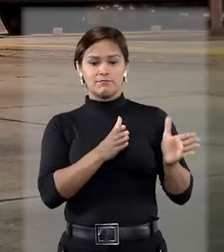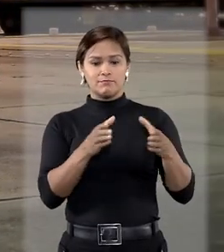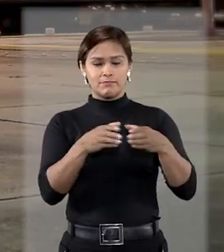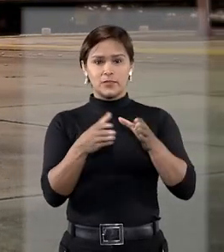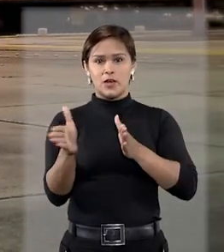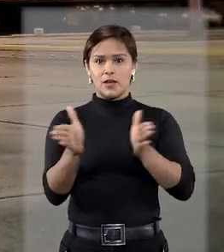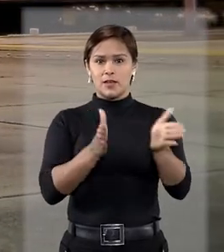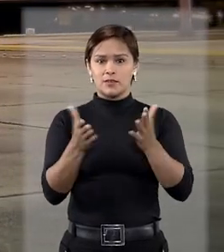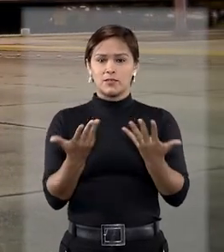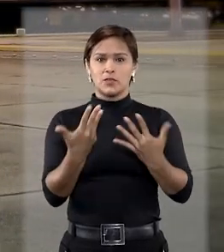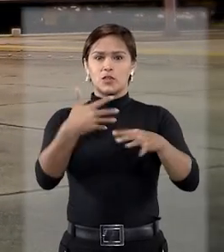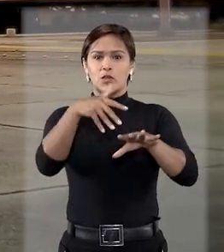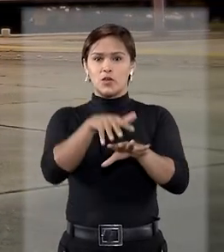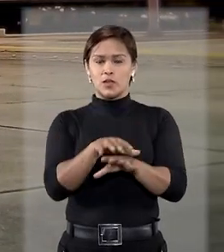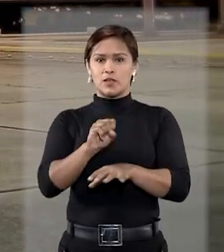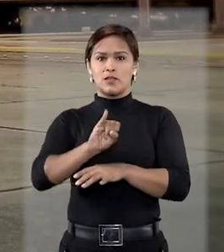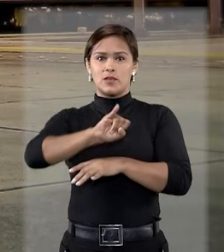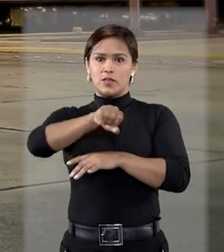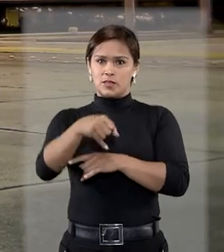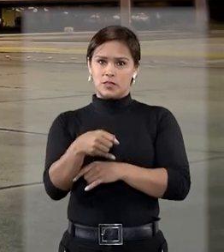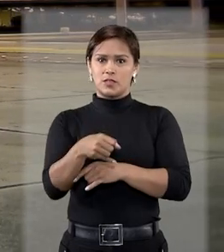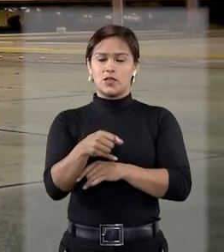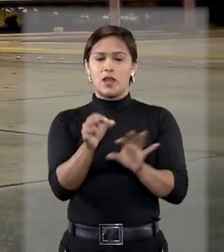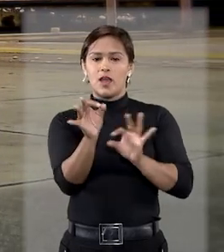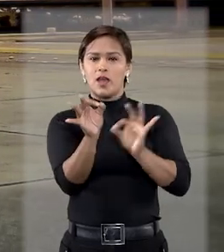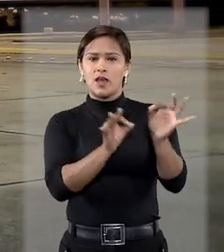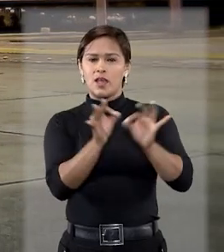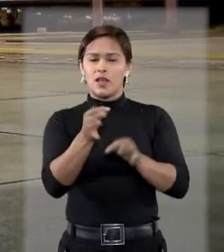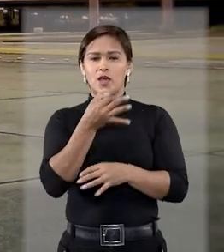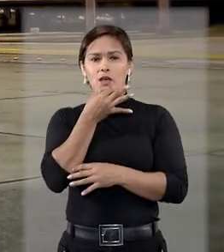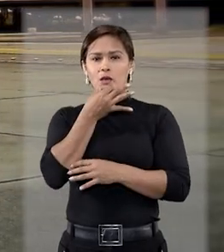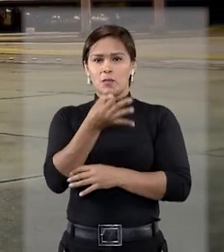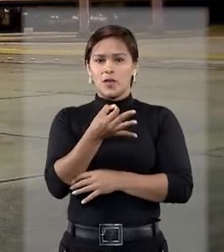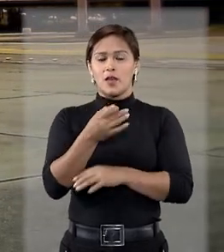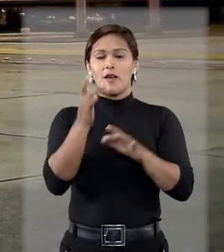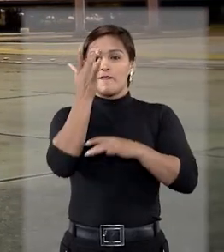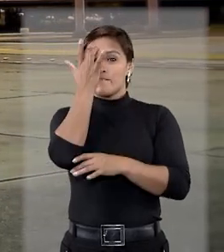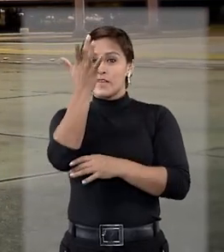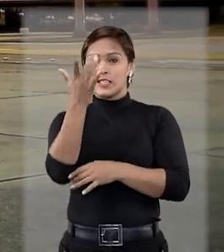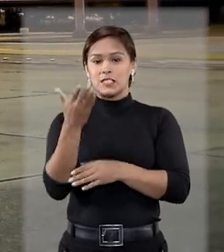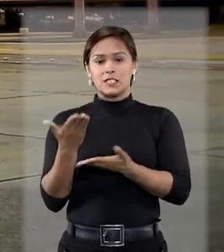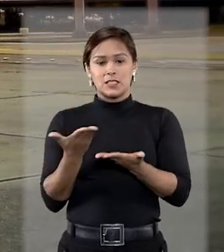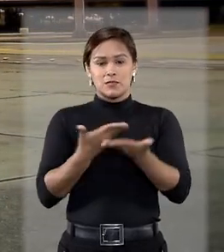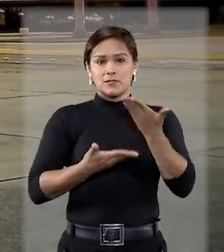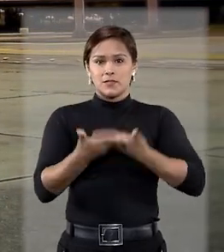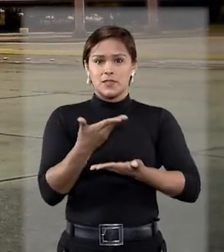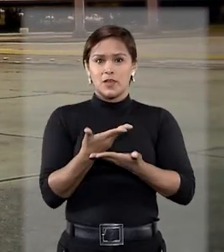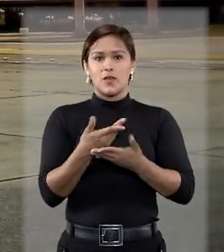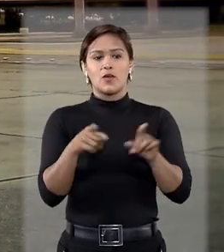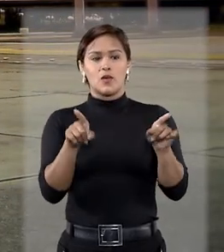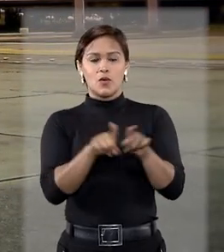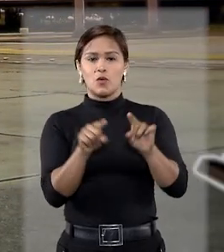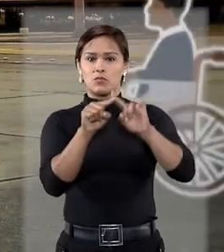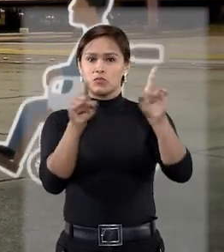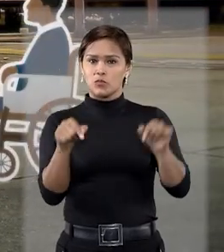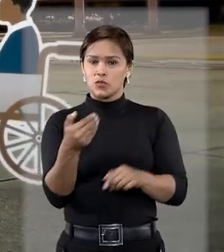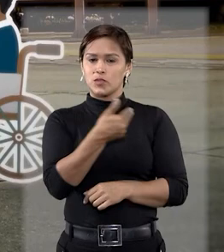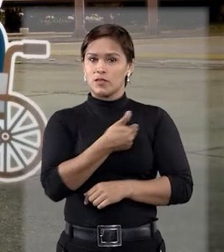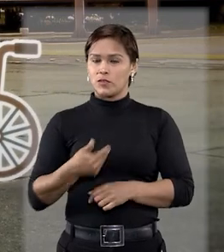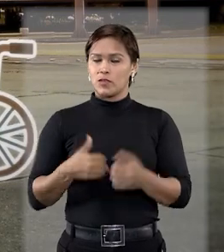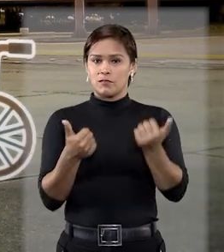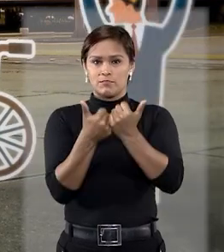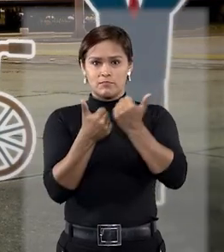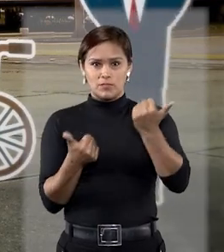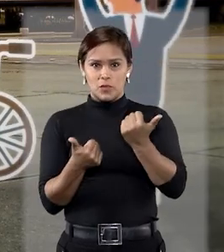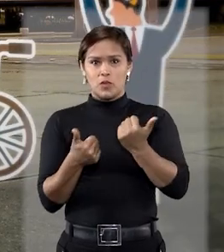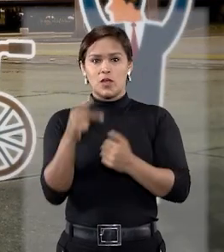a Comissão de Acessibilidade e Inclusão do STJ elaborou dicas para facilitar o seu relacionamento com servidores